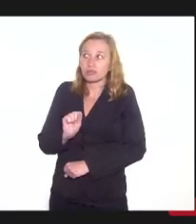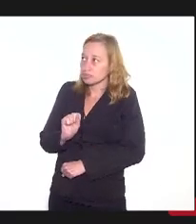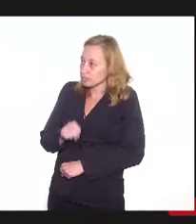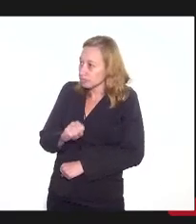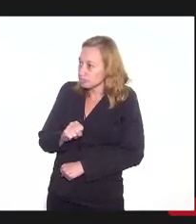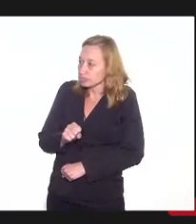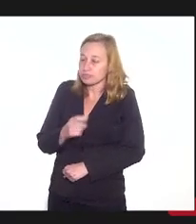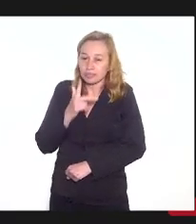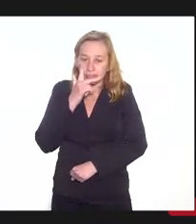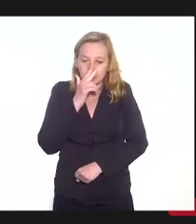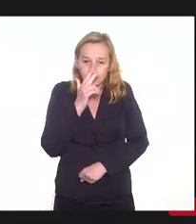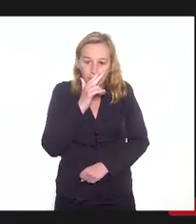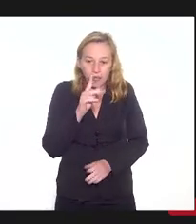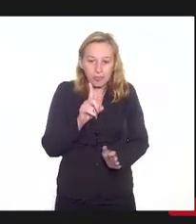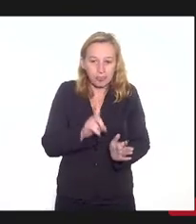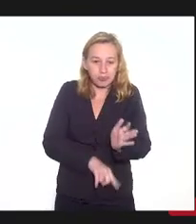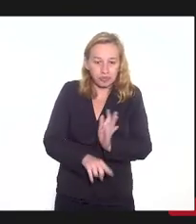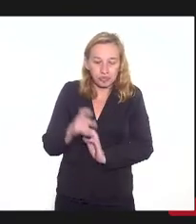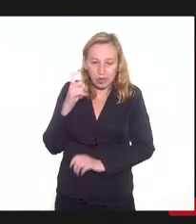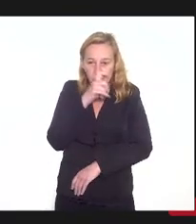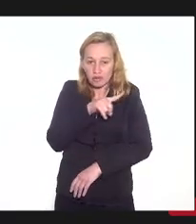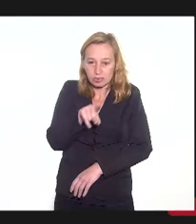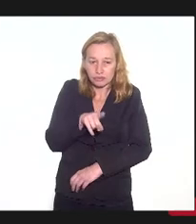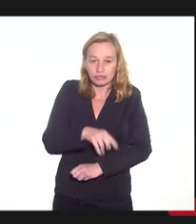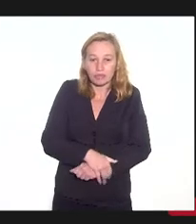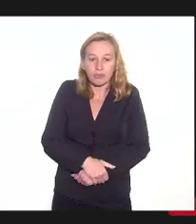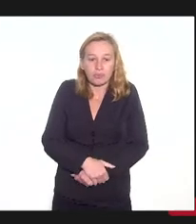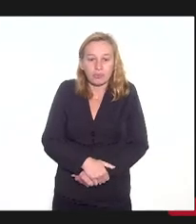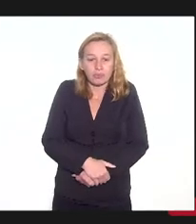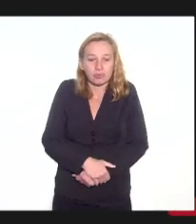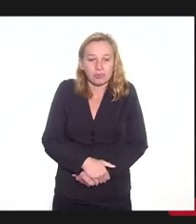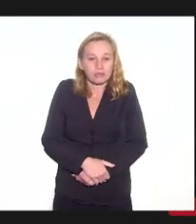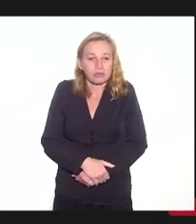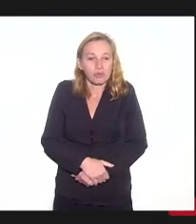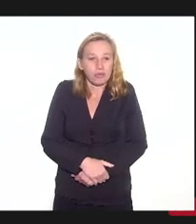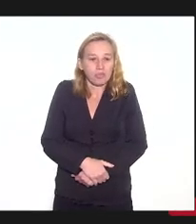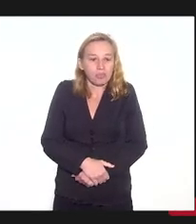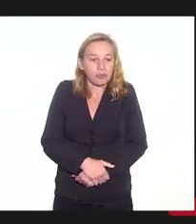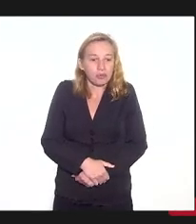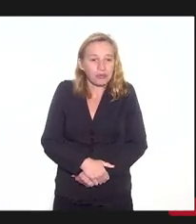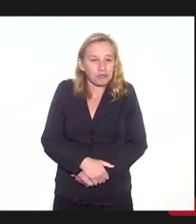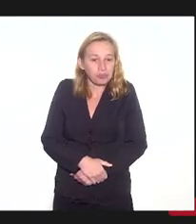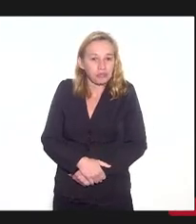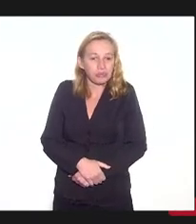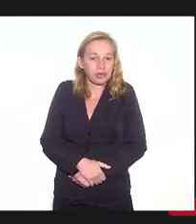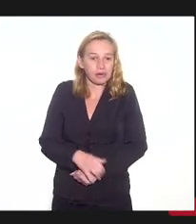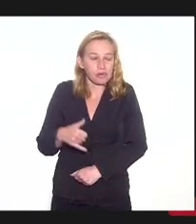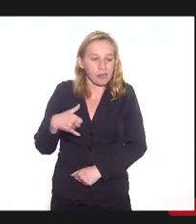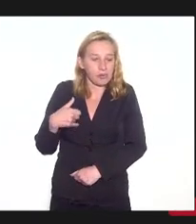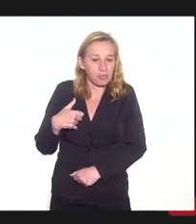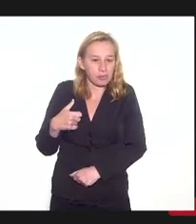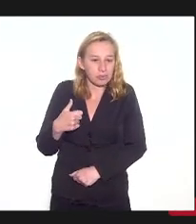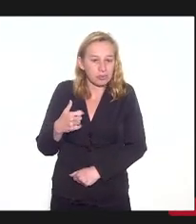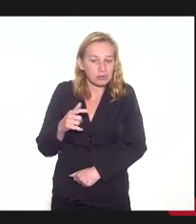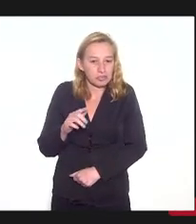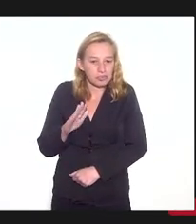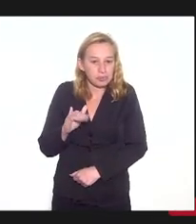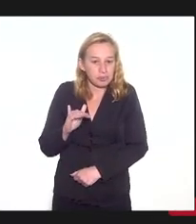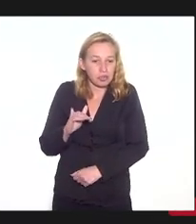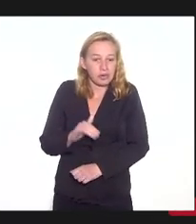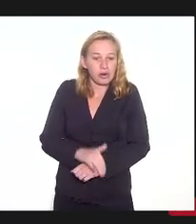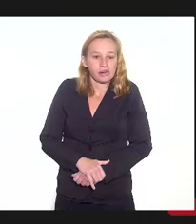o menos doloroso será o requisito de idade mínima principalmente se a gente puder